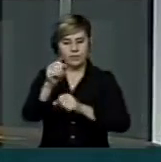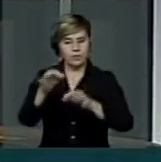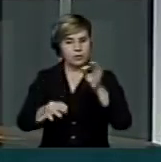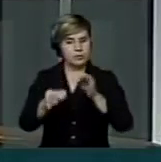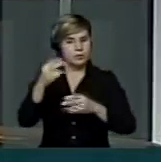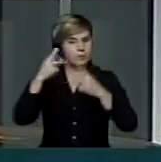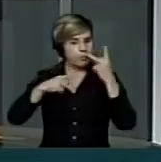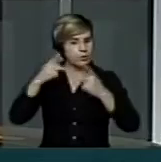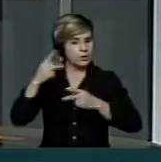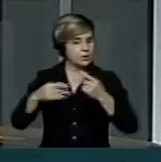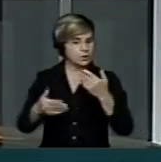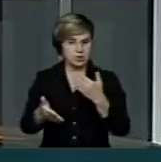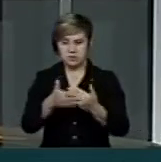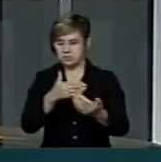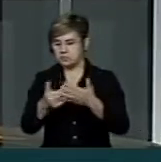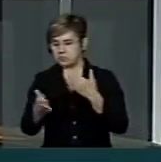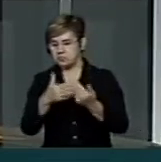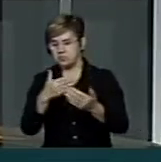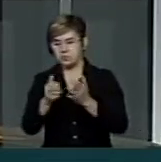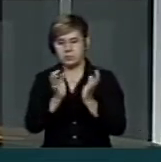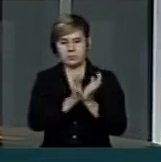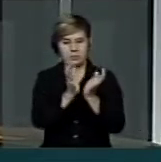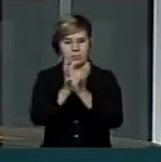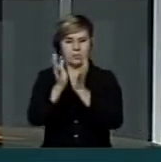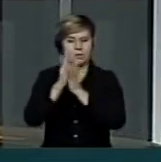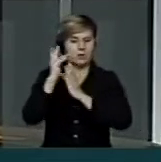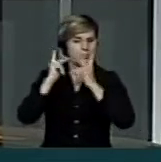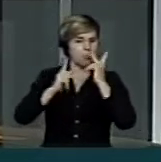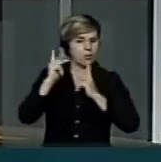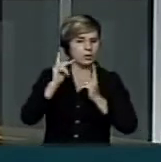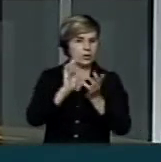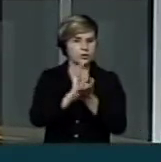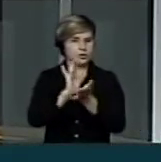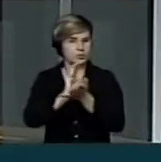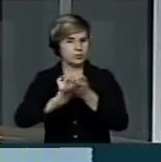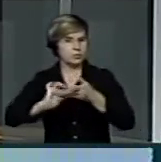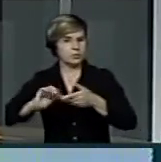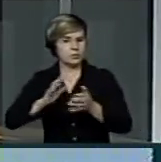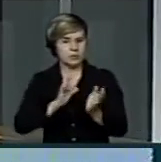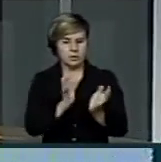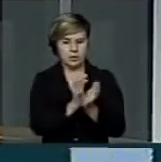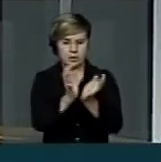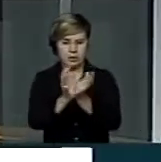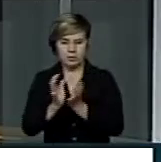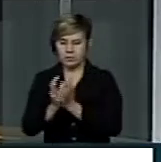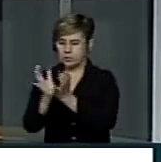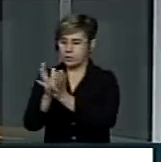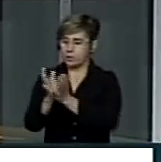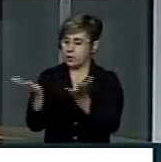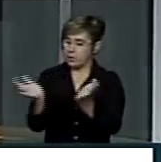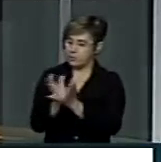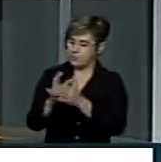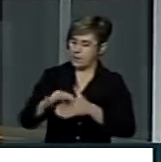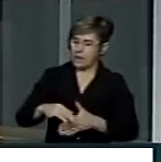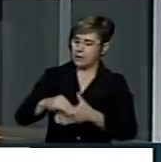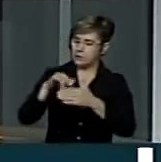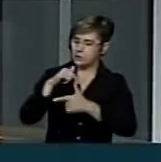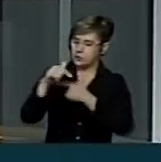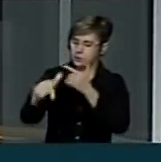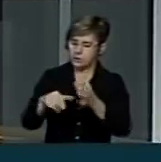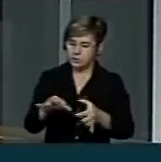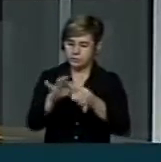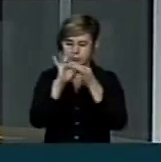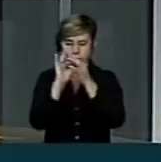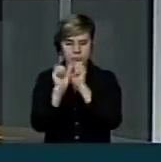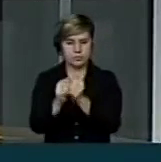do partido político que a pertençam, essas lideranças trabalham de uma forma